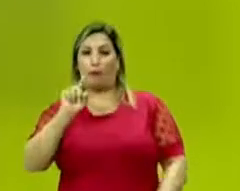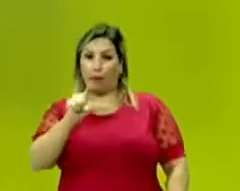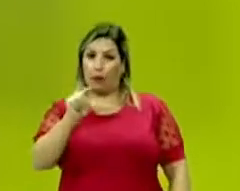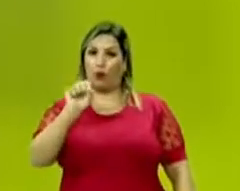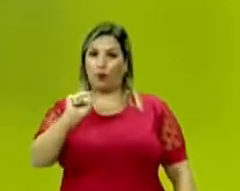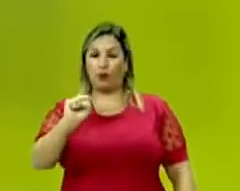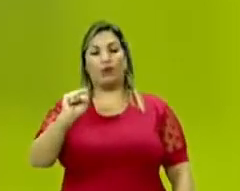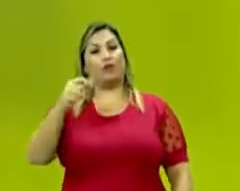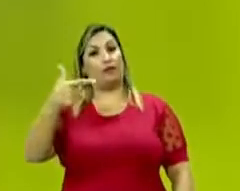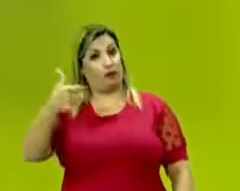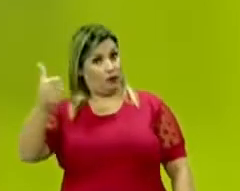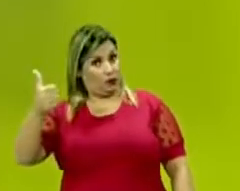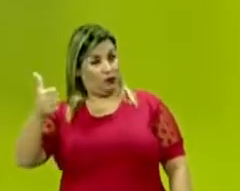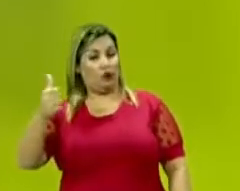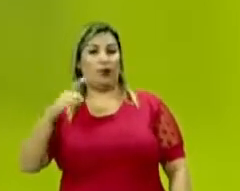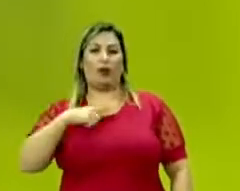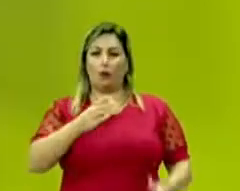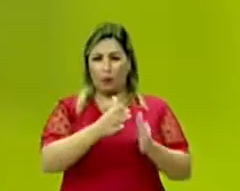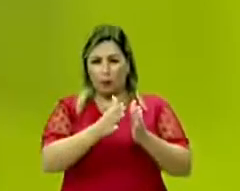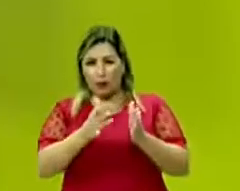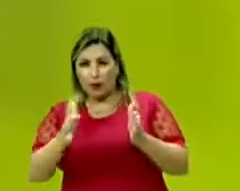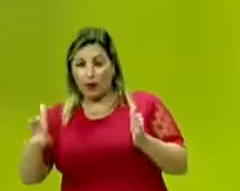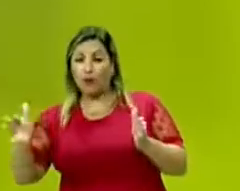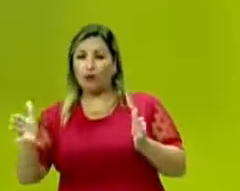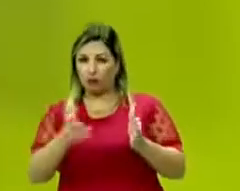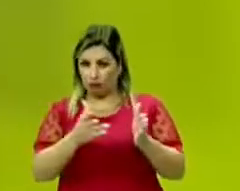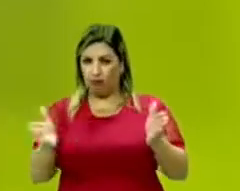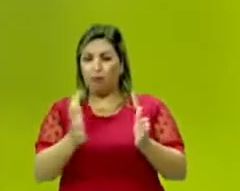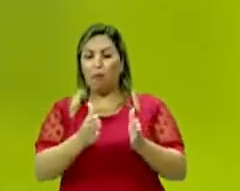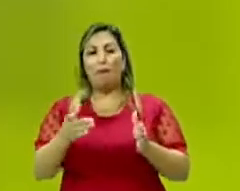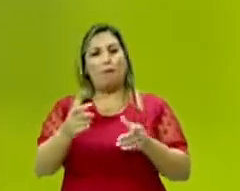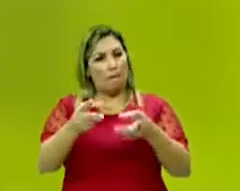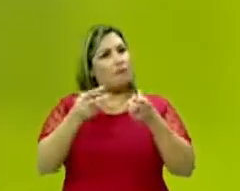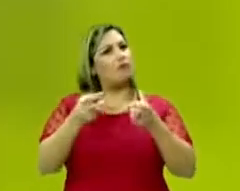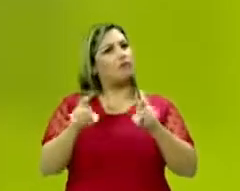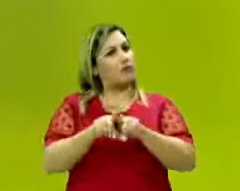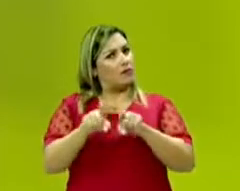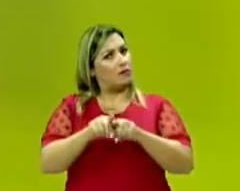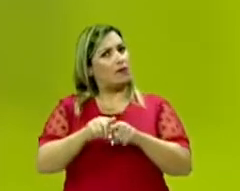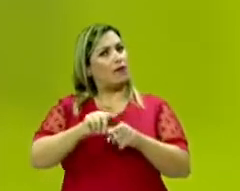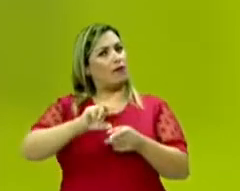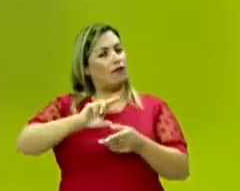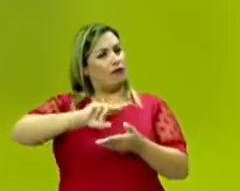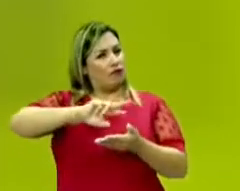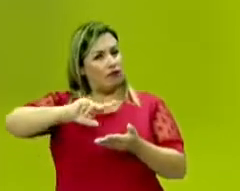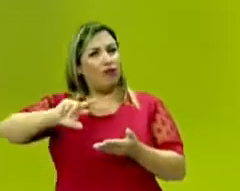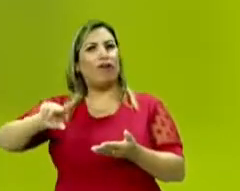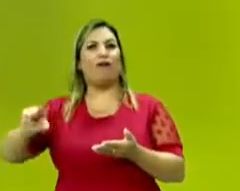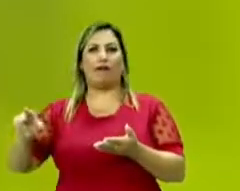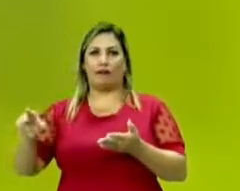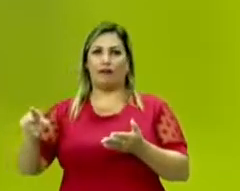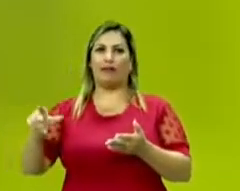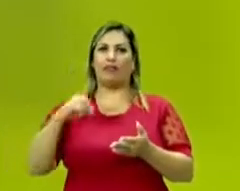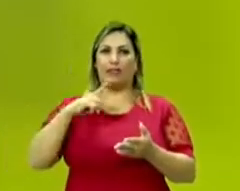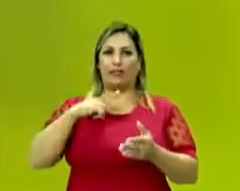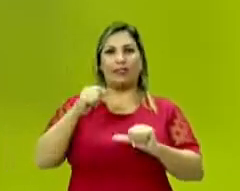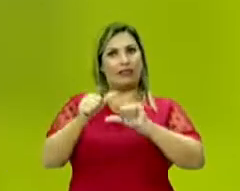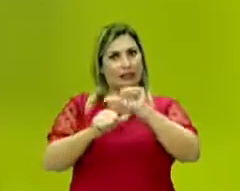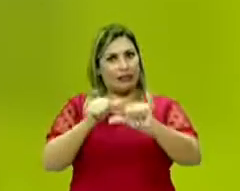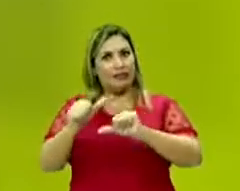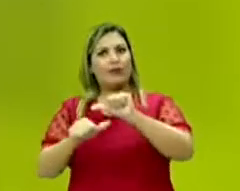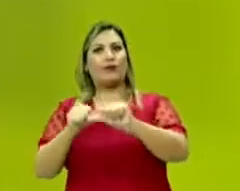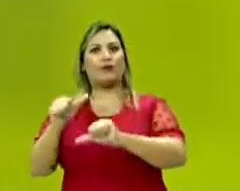é um período que podemos perceber também muitas nuances da costura do nosso